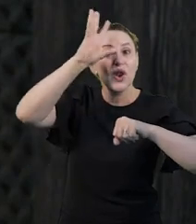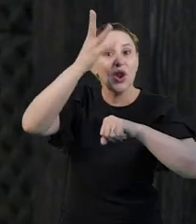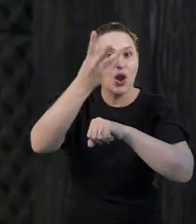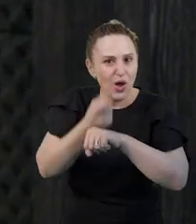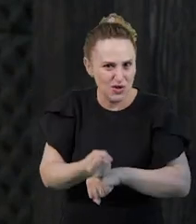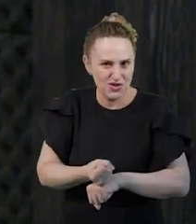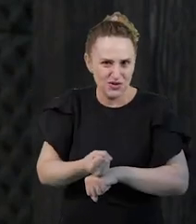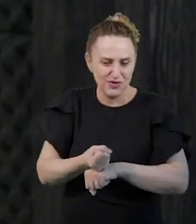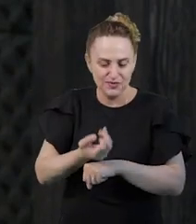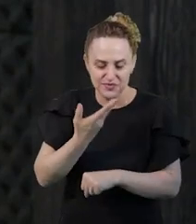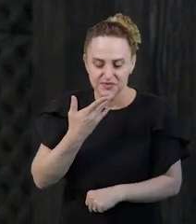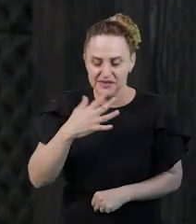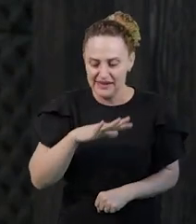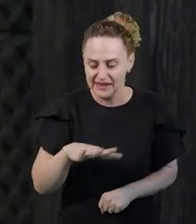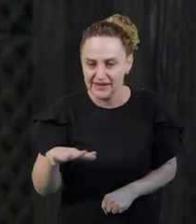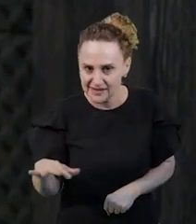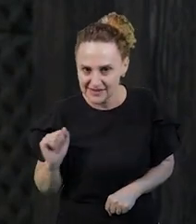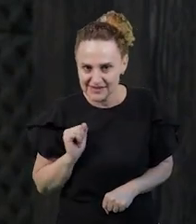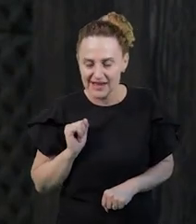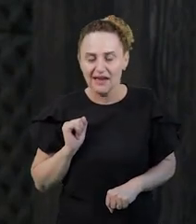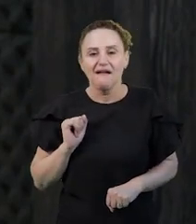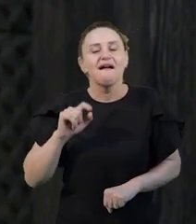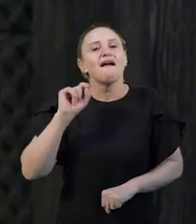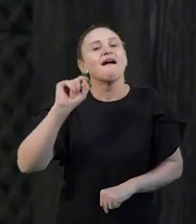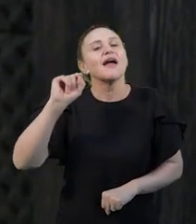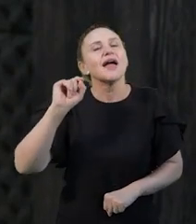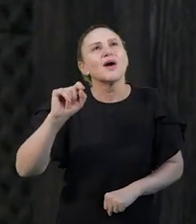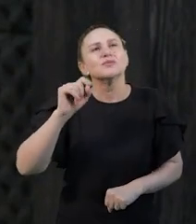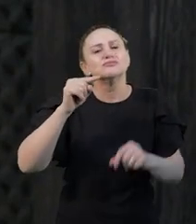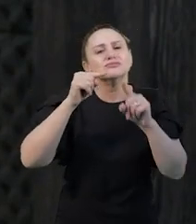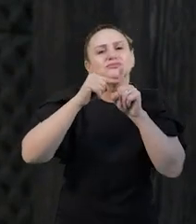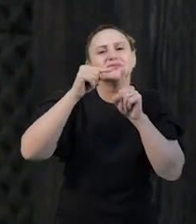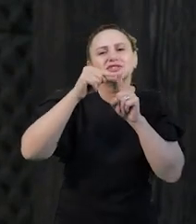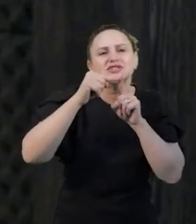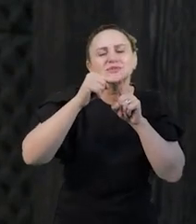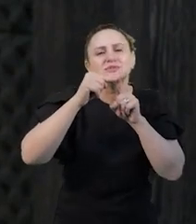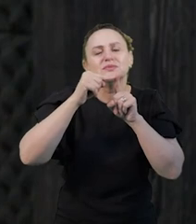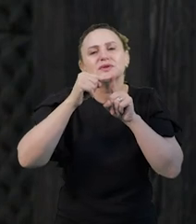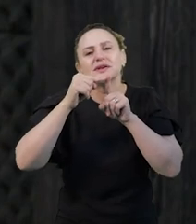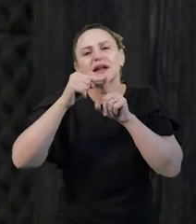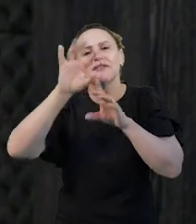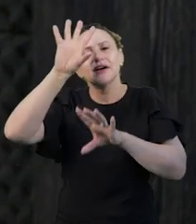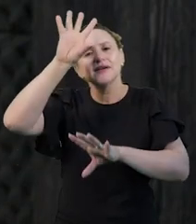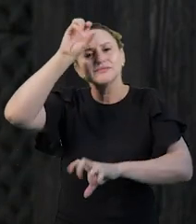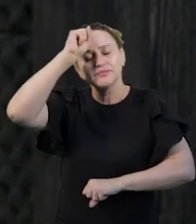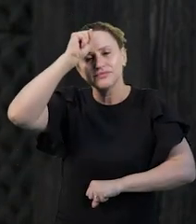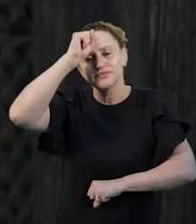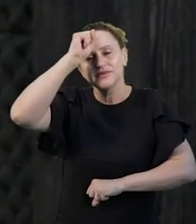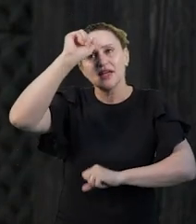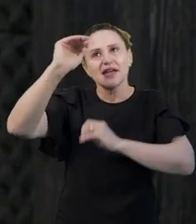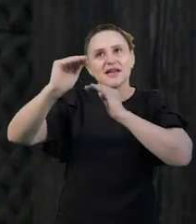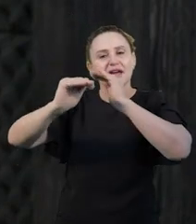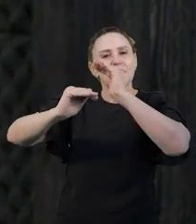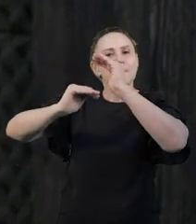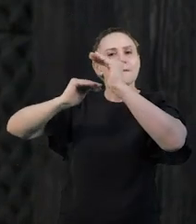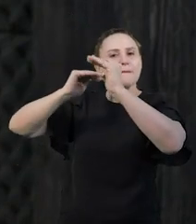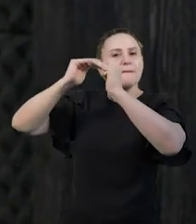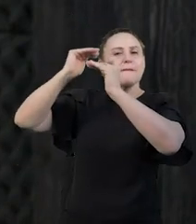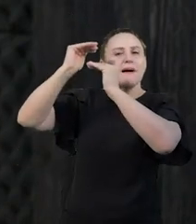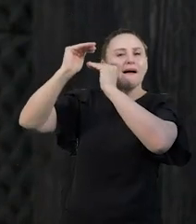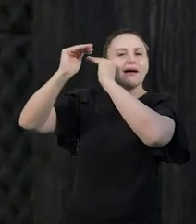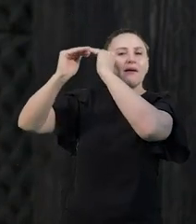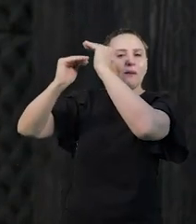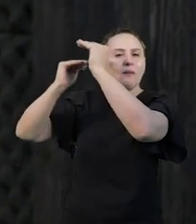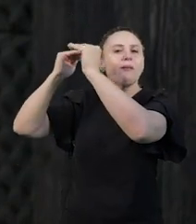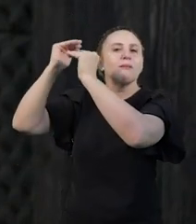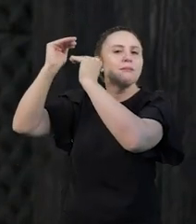que ela vai, é um tipo de conhecimento que ela vai, é uma construção progressiva da criança, na